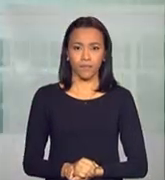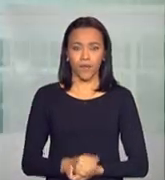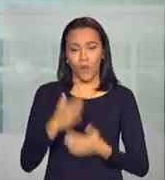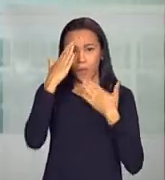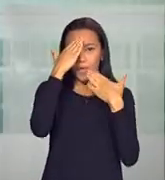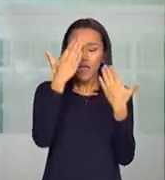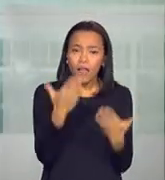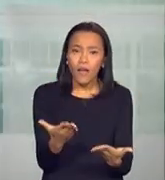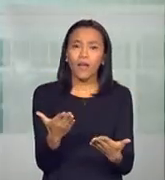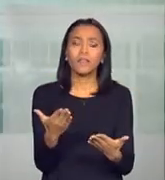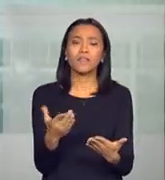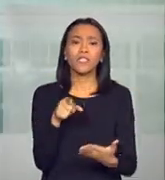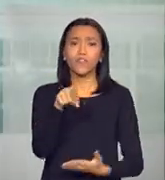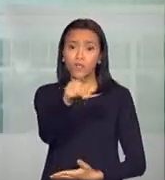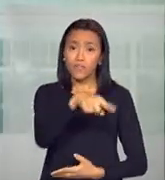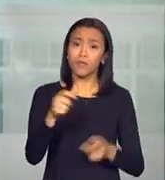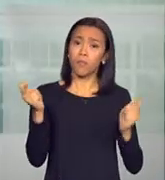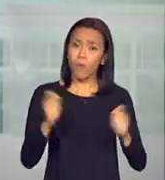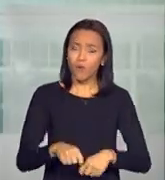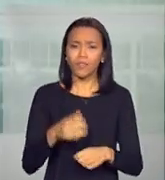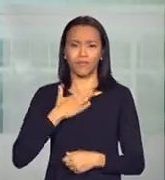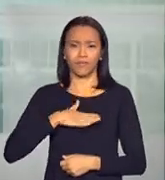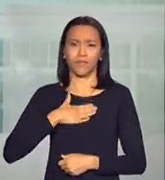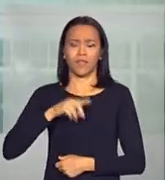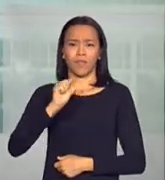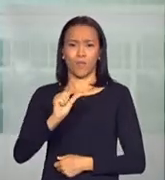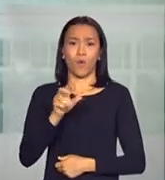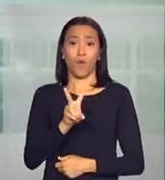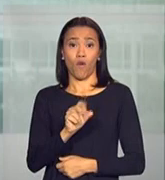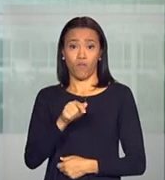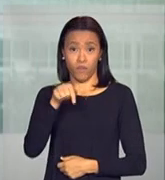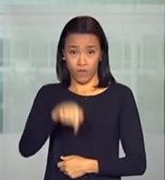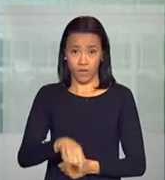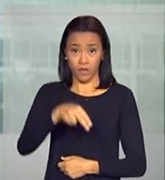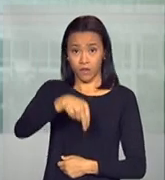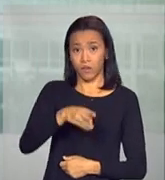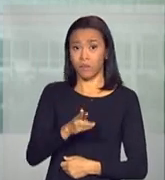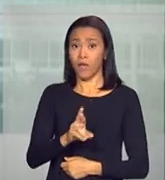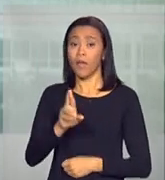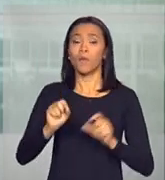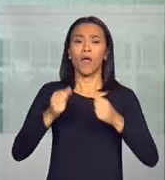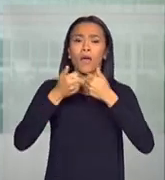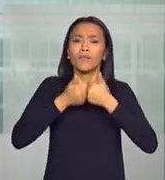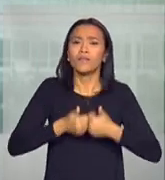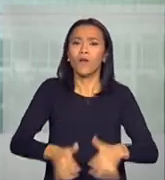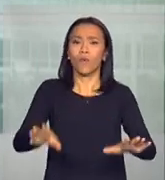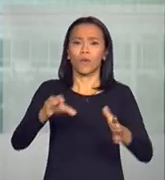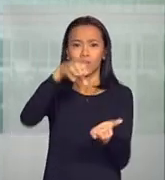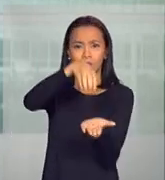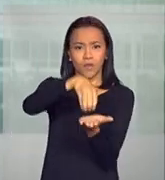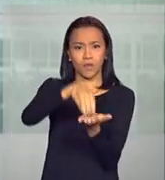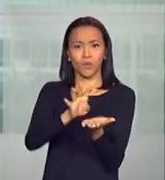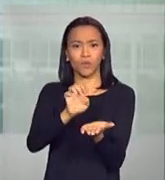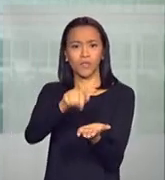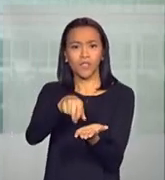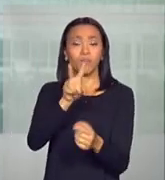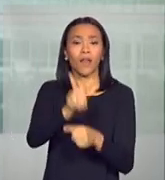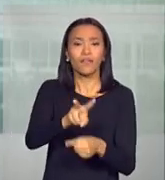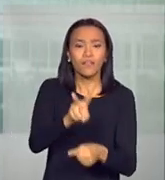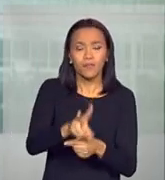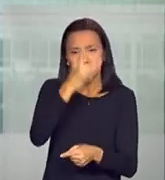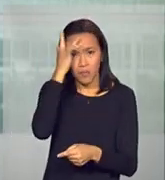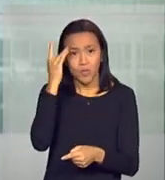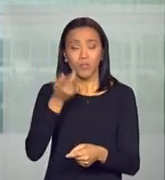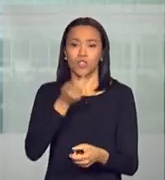Obrigada, Daniela. E você acompanha daqui a pouco, ao vivo, aqui na NBR, a inauguração do Centro de Atendimento para Dependentes